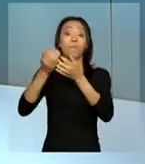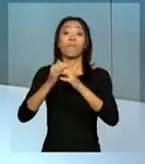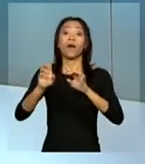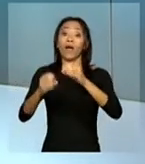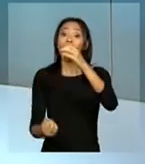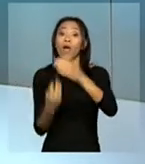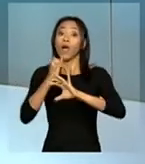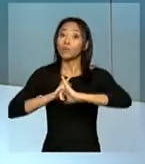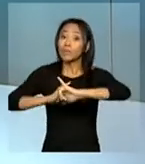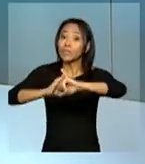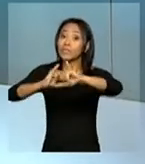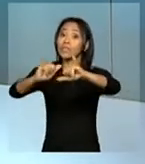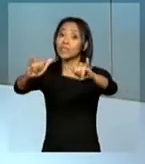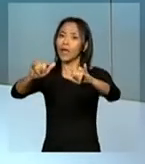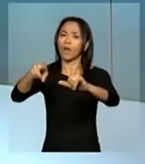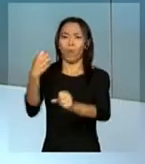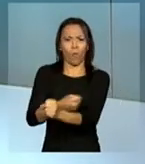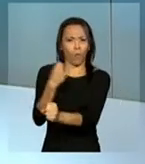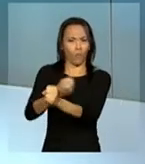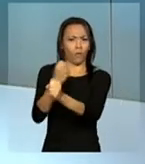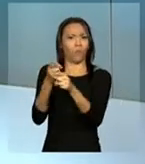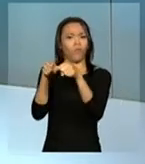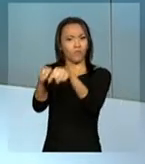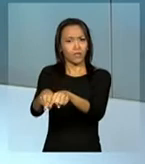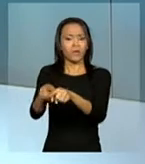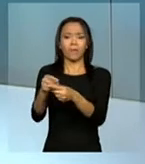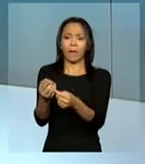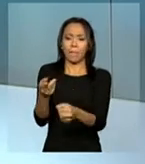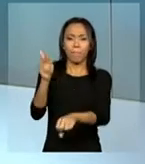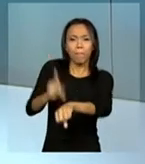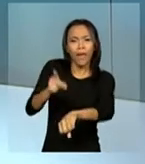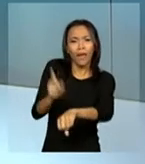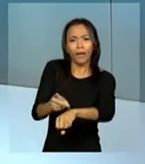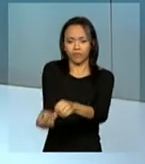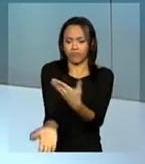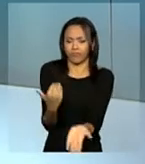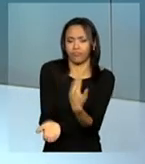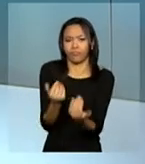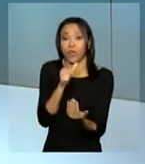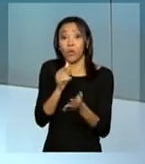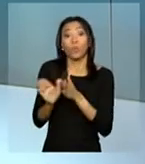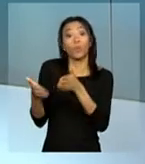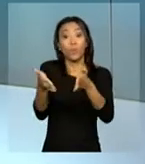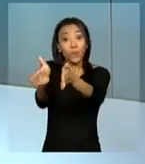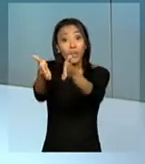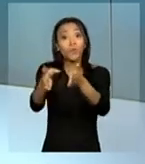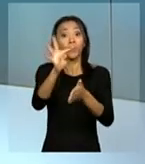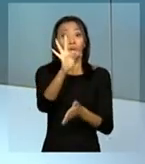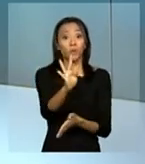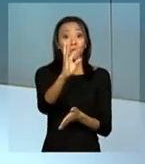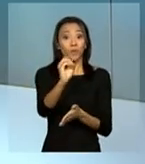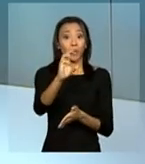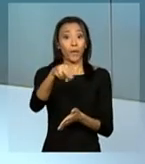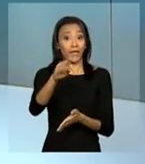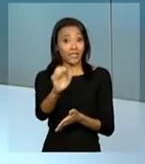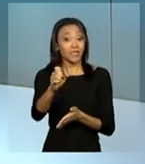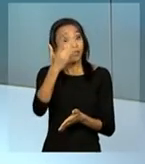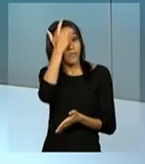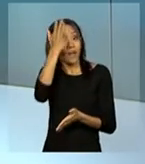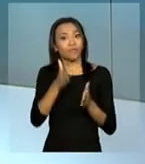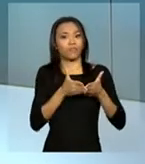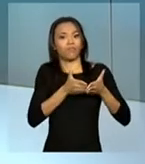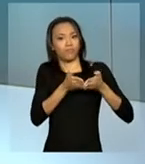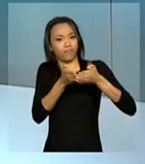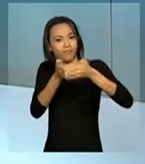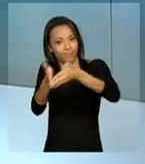Pedraldo Lourenção, que é uma obra para a retirada de pedras do fundo do rio Tocantins e facilitar a passagem de navios. Depois